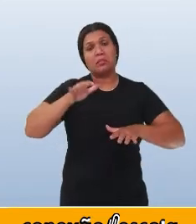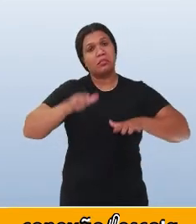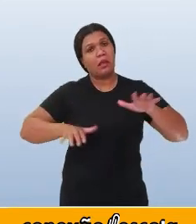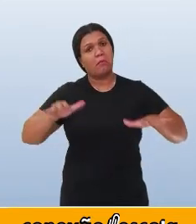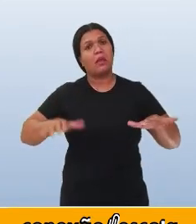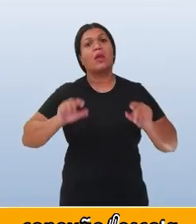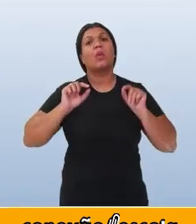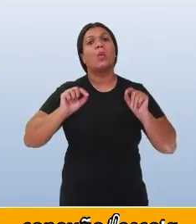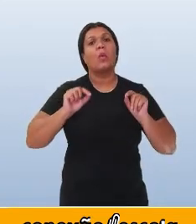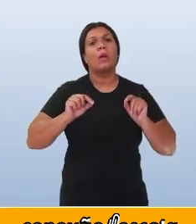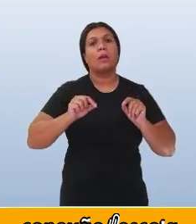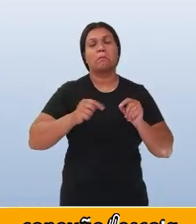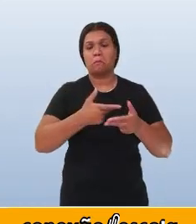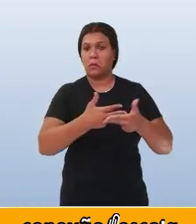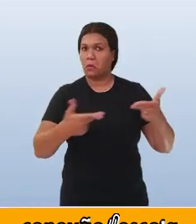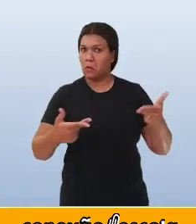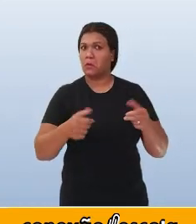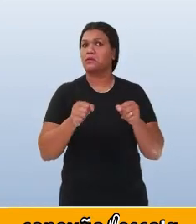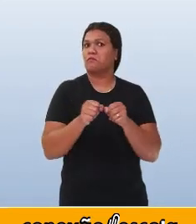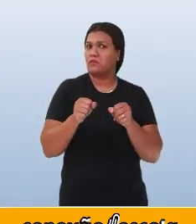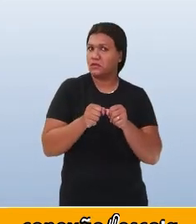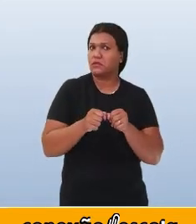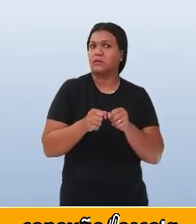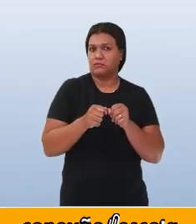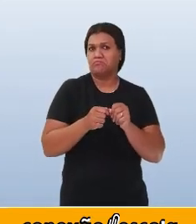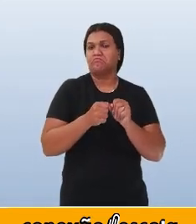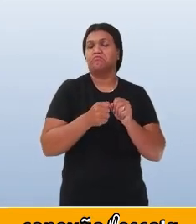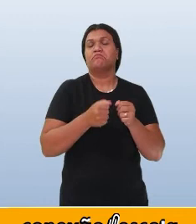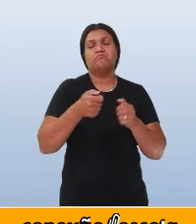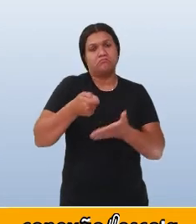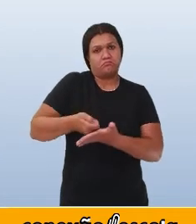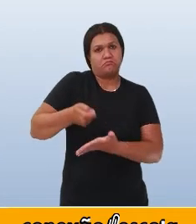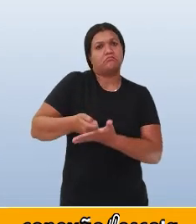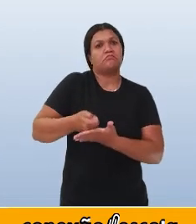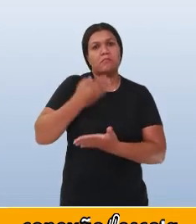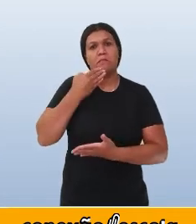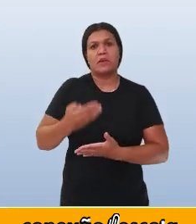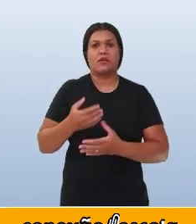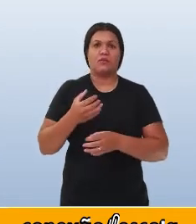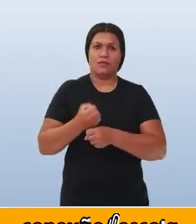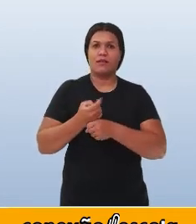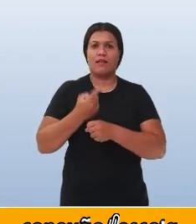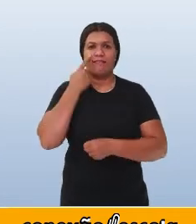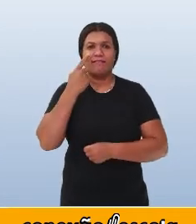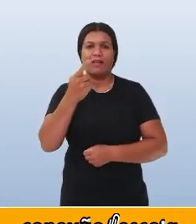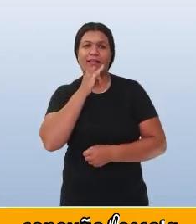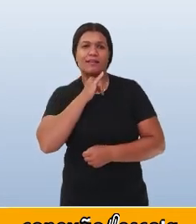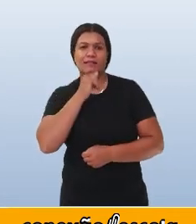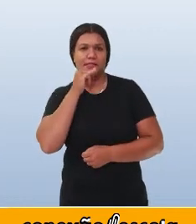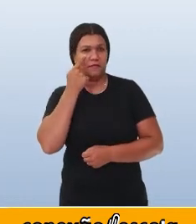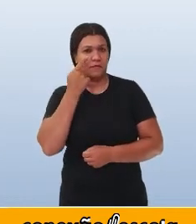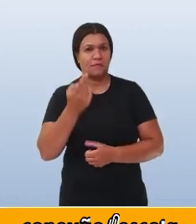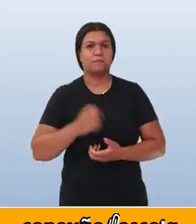que as atividades que estão sendo realizadas exijam isso. Vamos ver um exemplo?